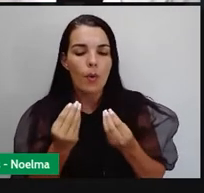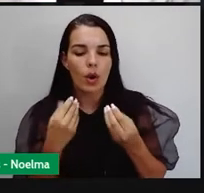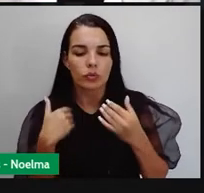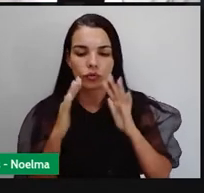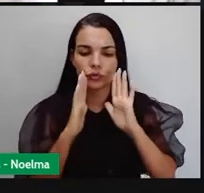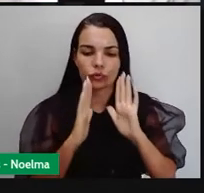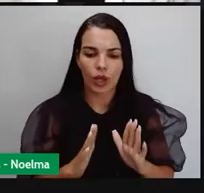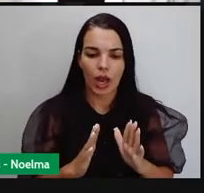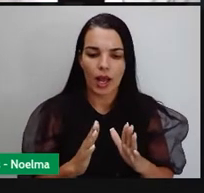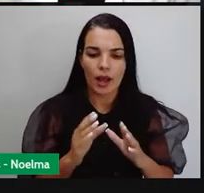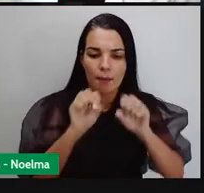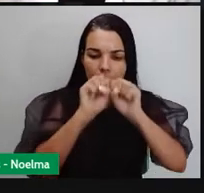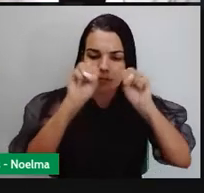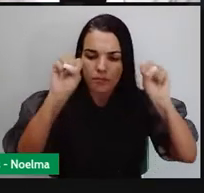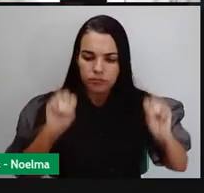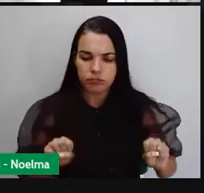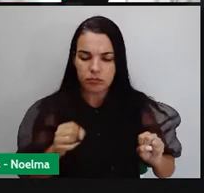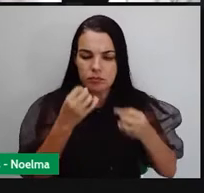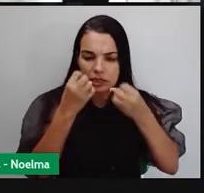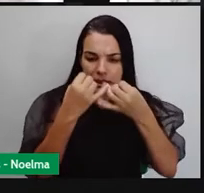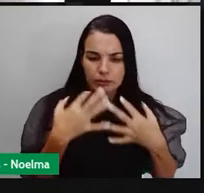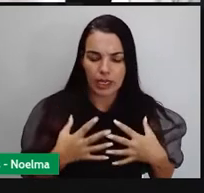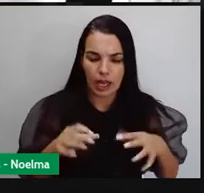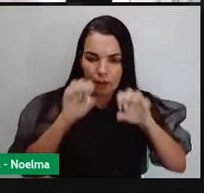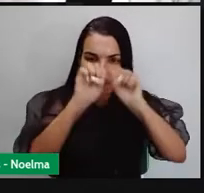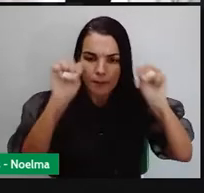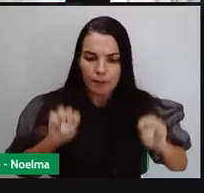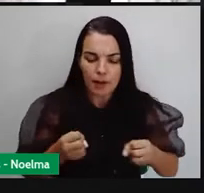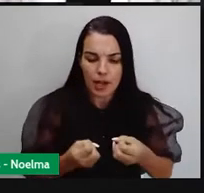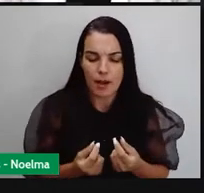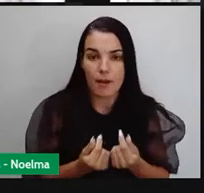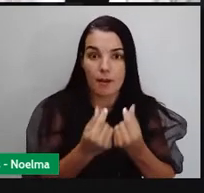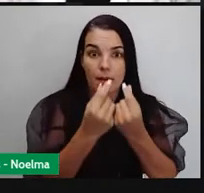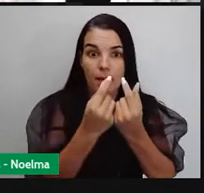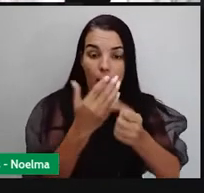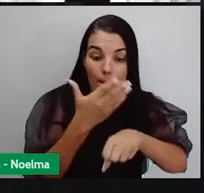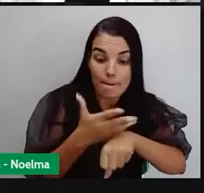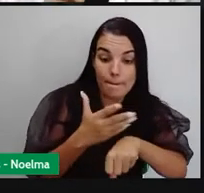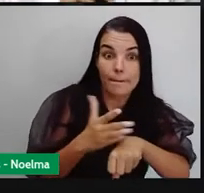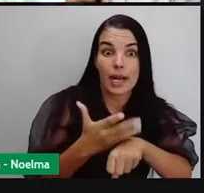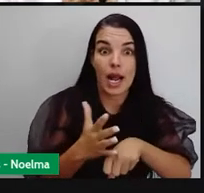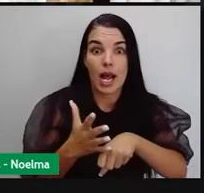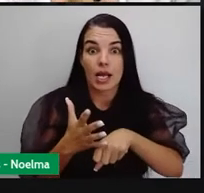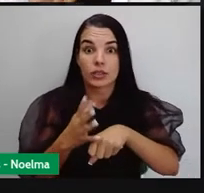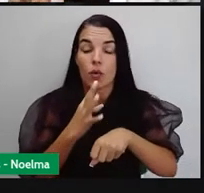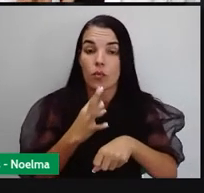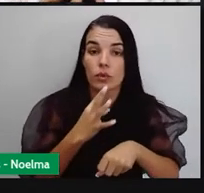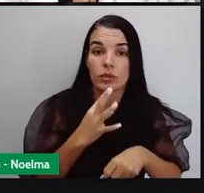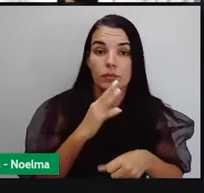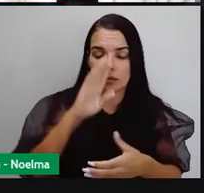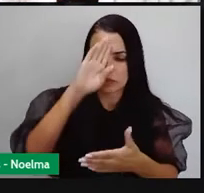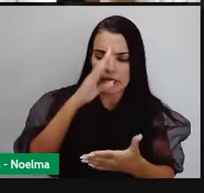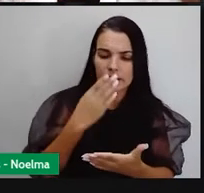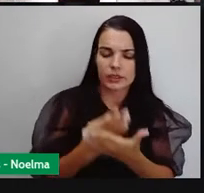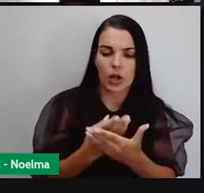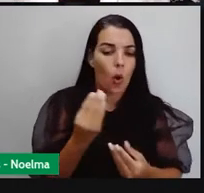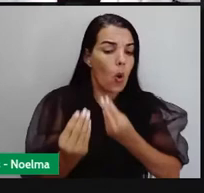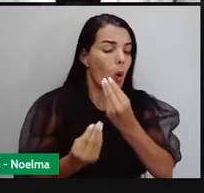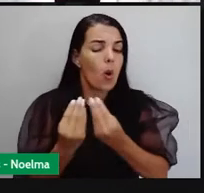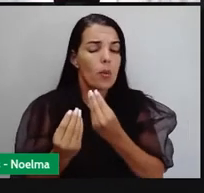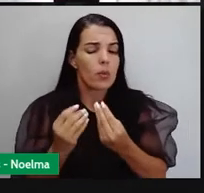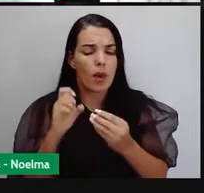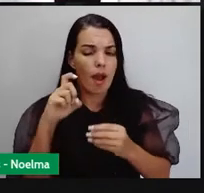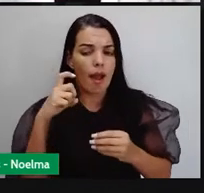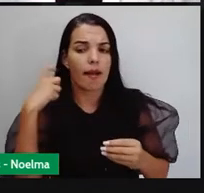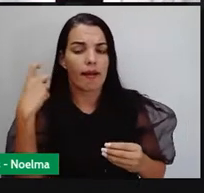o mercantilismo, ele era um conjunto de práticas, crenças, concepções acerca de como deveria ser economia. E